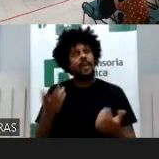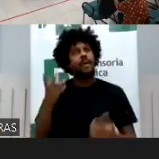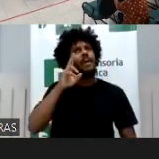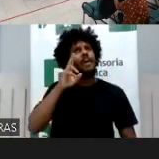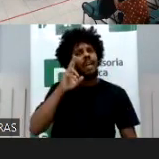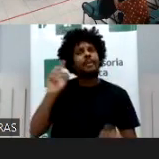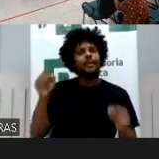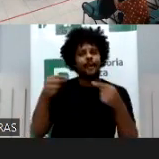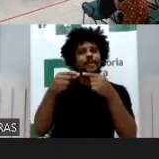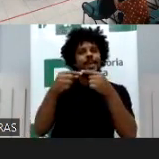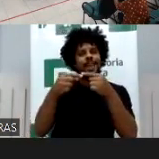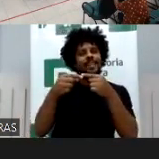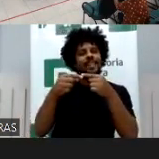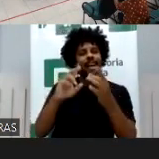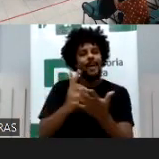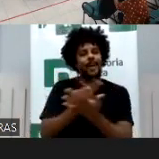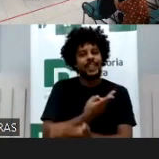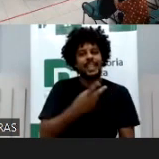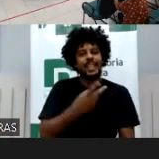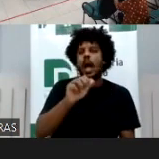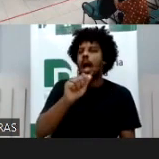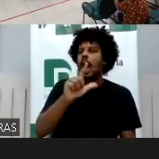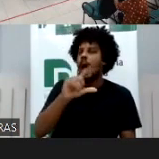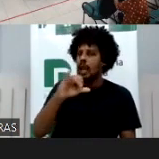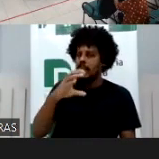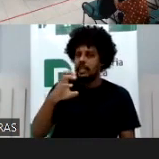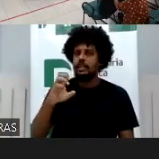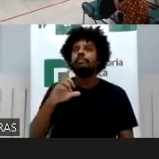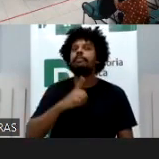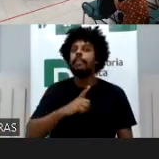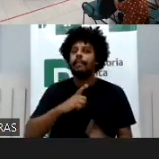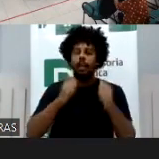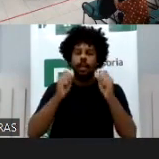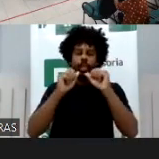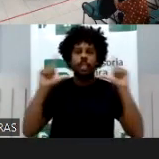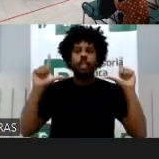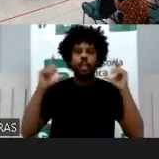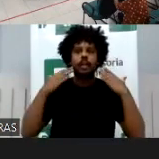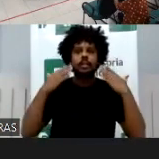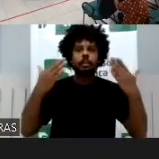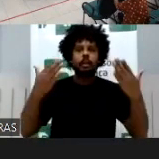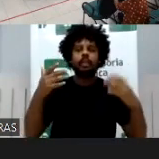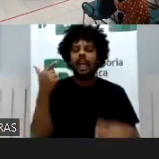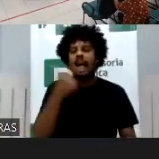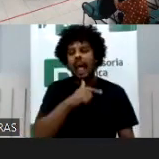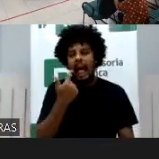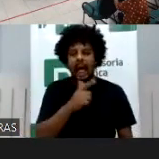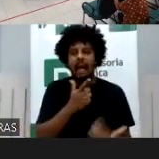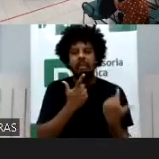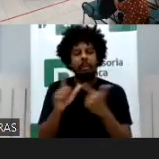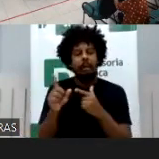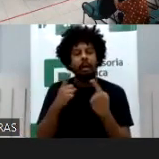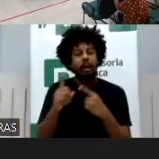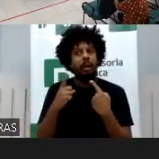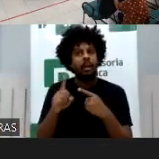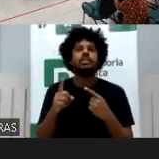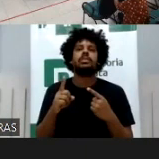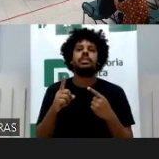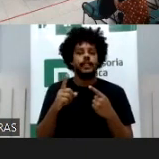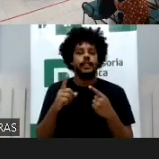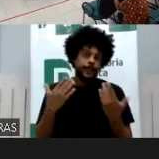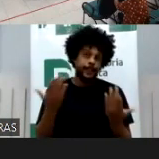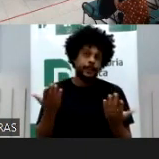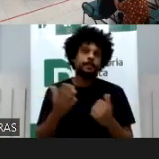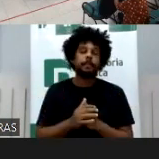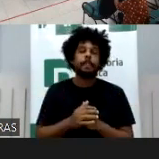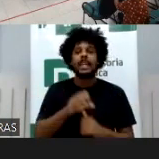super exposta, teve a questão comercial e Sandy prega exatamente isso, porque ela viveu na pele e o Cassie é uma